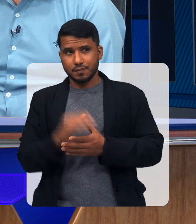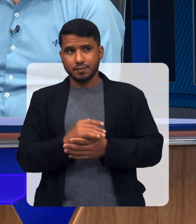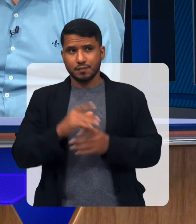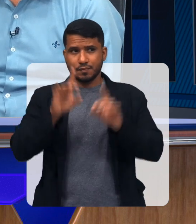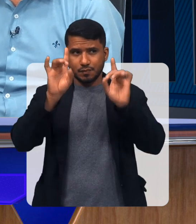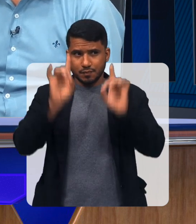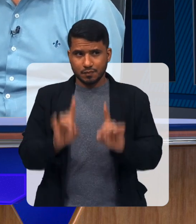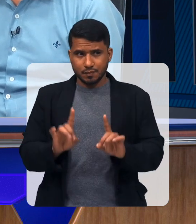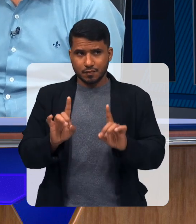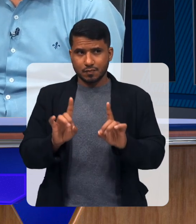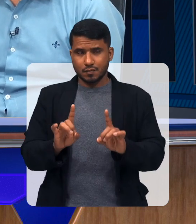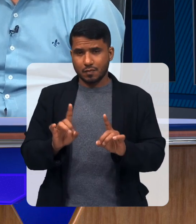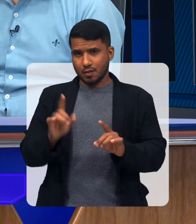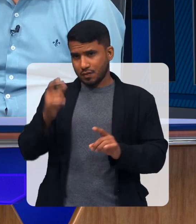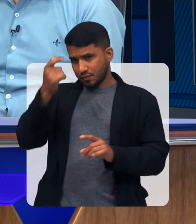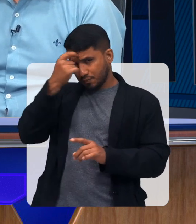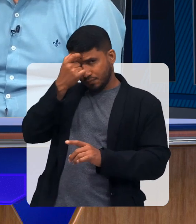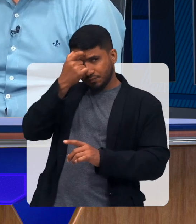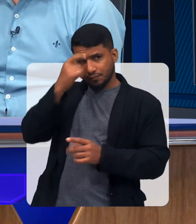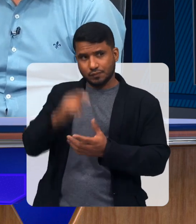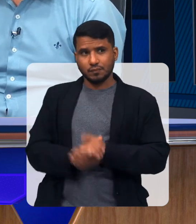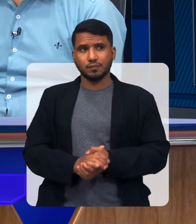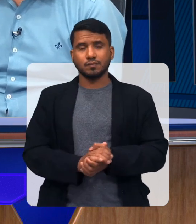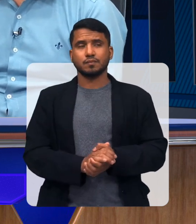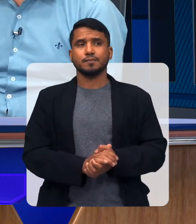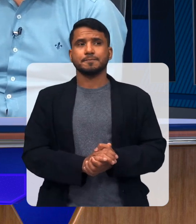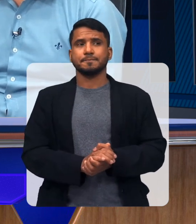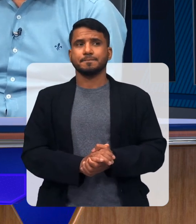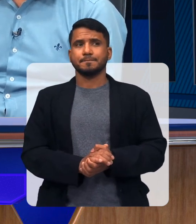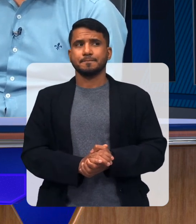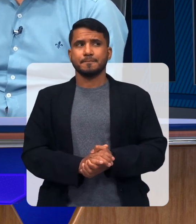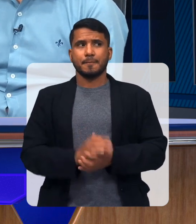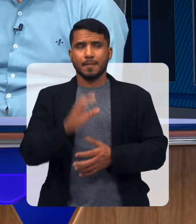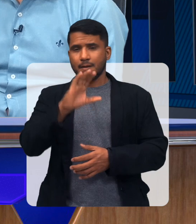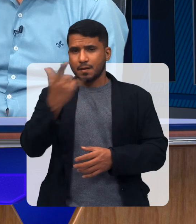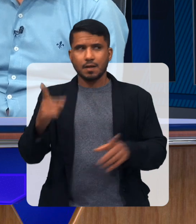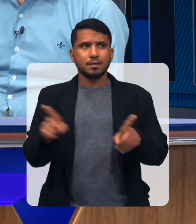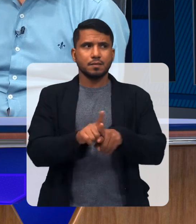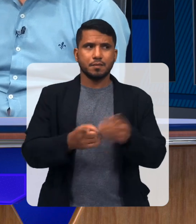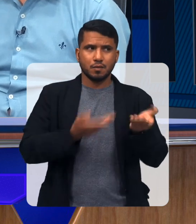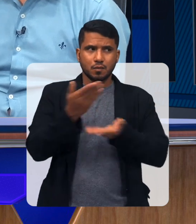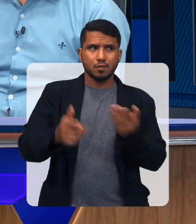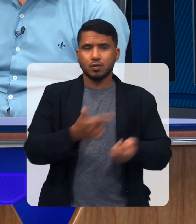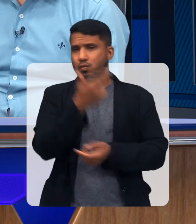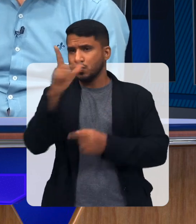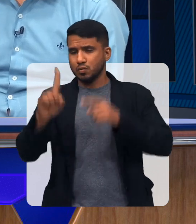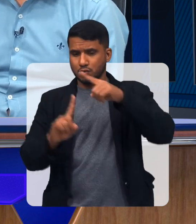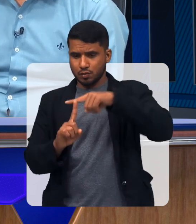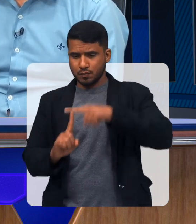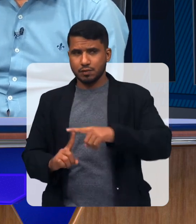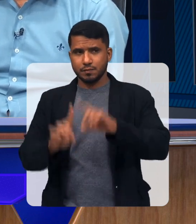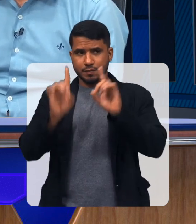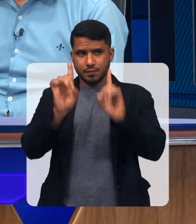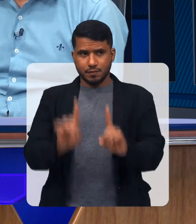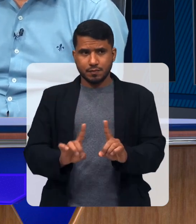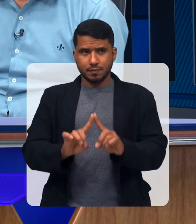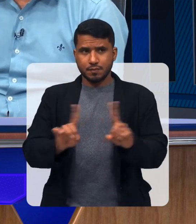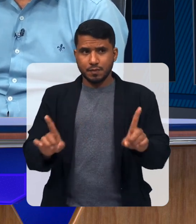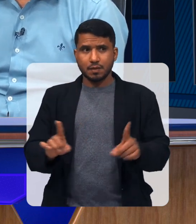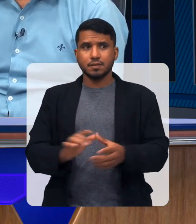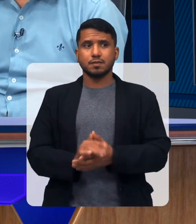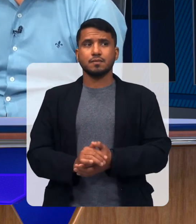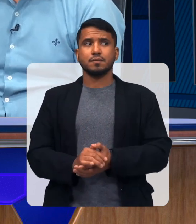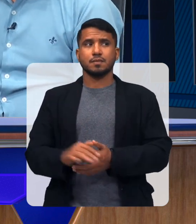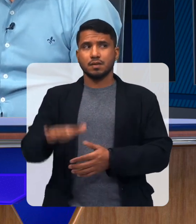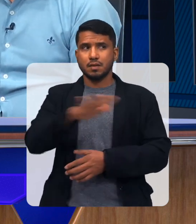atendem principalmente A deficiência intelectual E claro que atendem outras eficiências também,